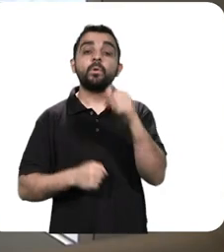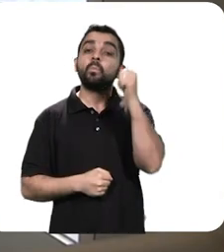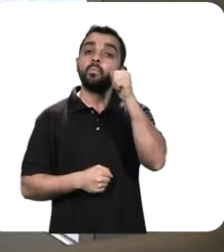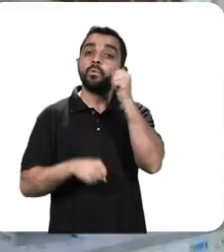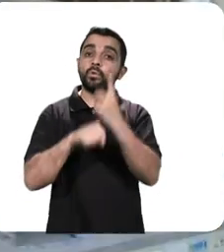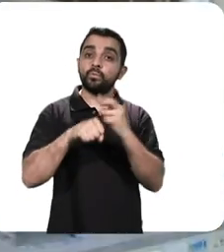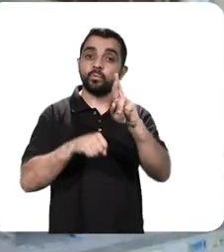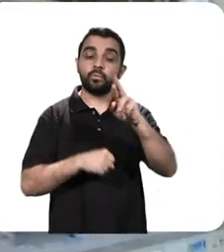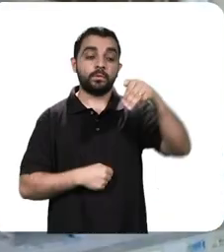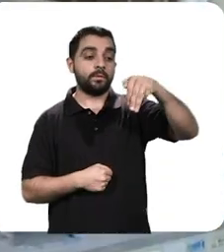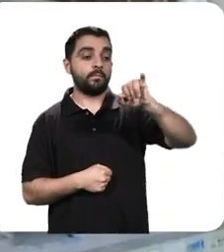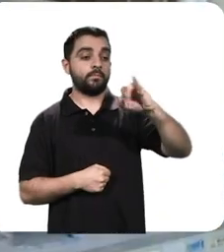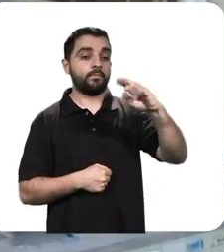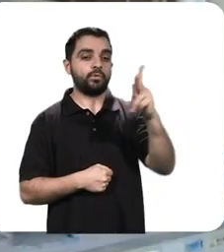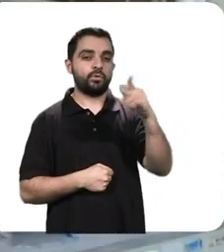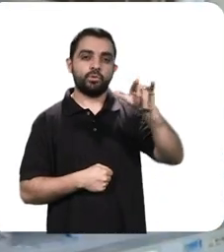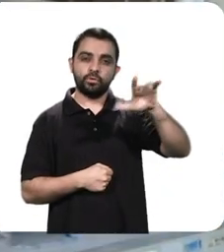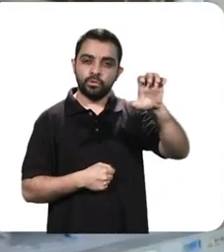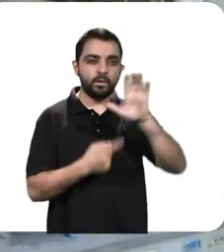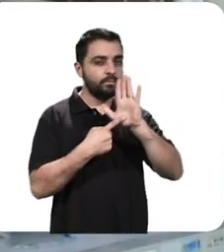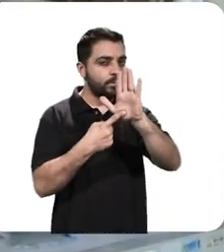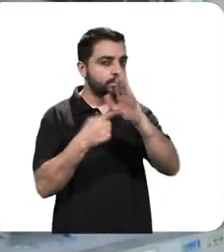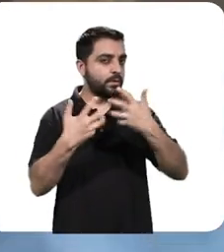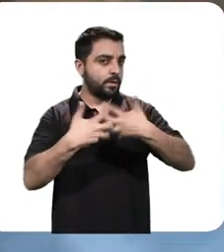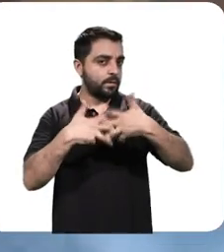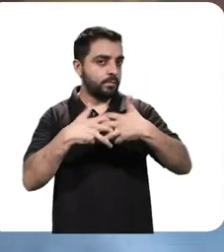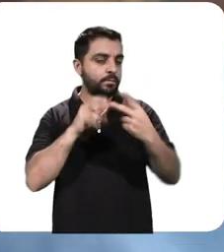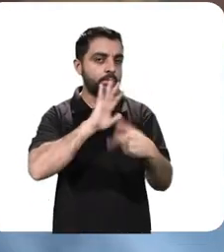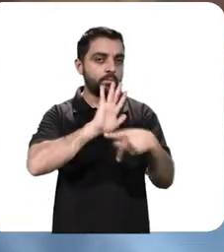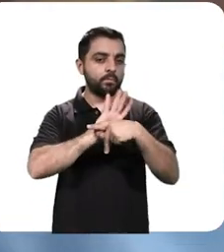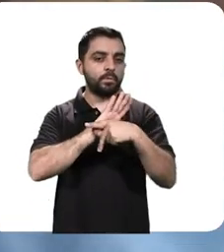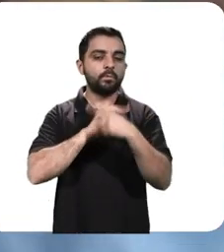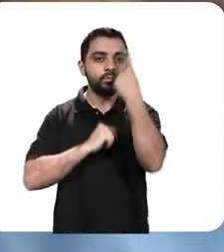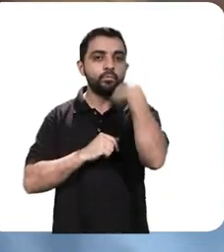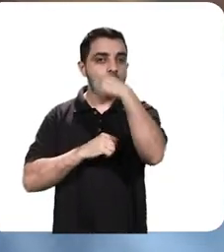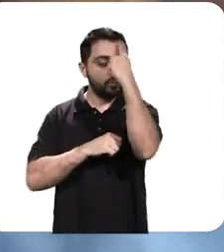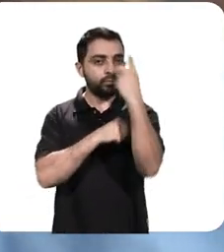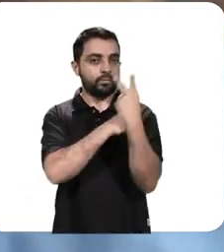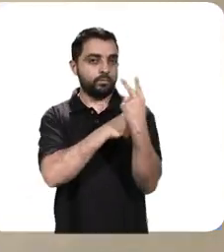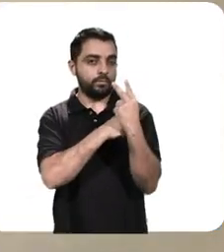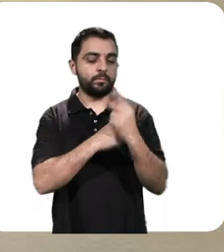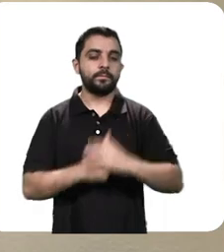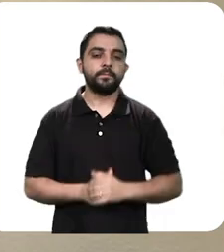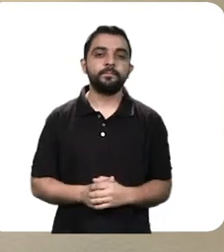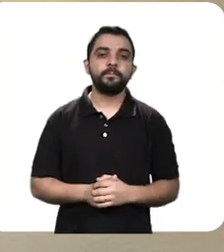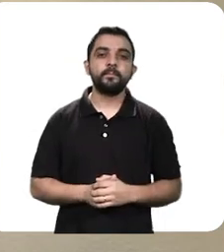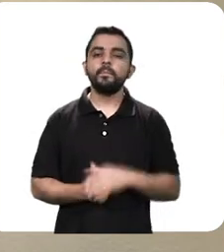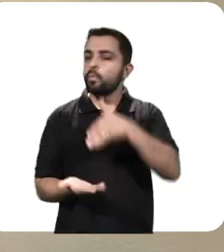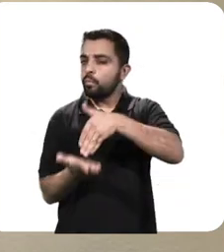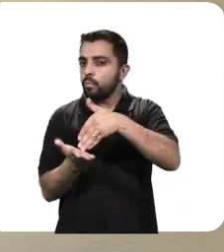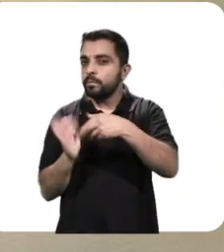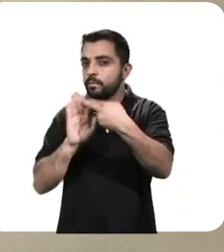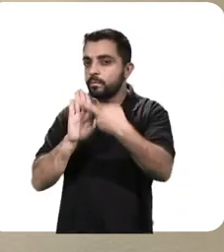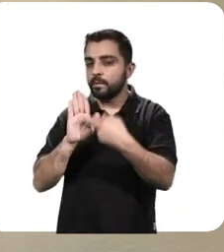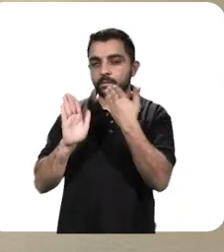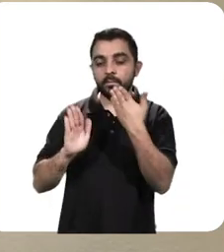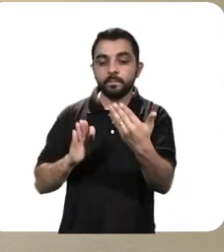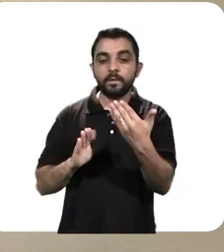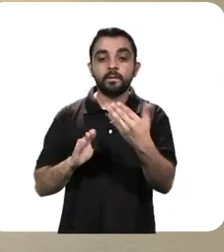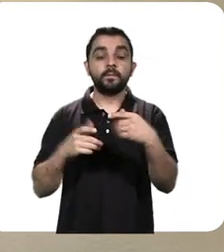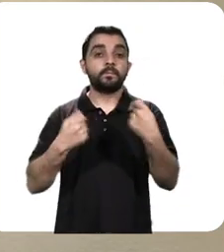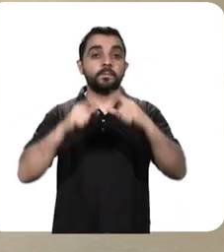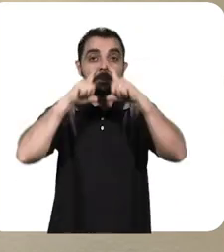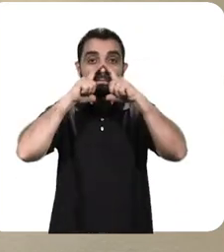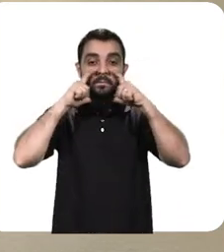doutora Michele Baldin apresenta alguns equipamentos de proteção para o rosto do profissional. A recomendação básica é que cada